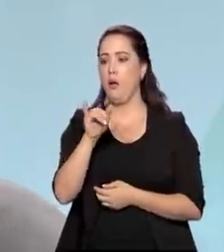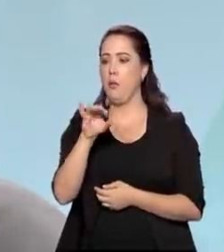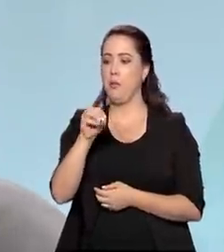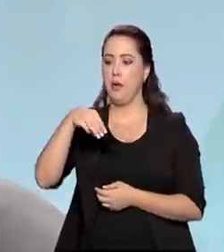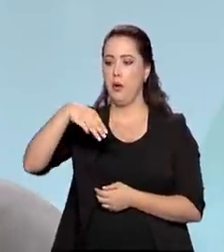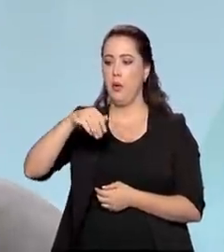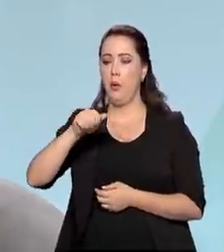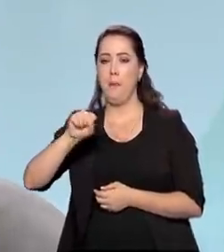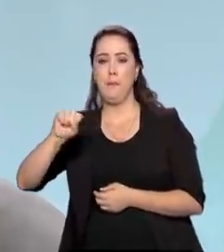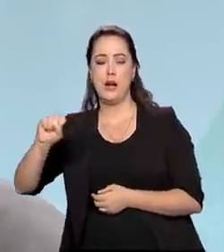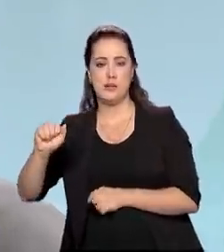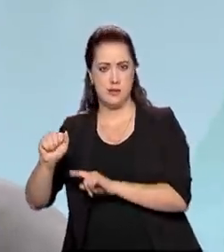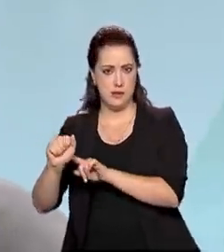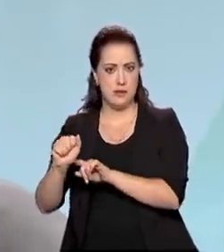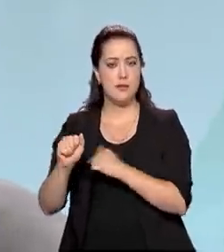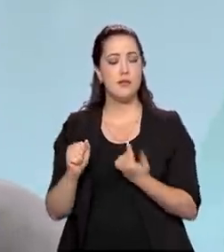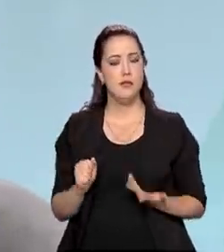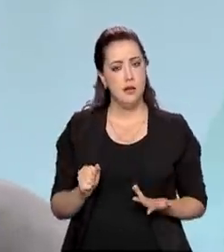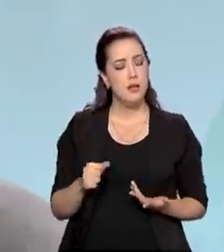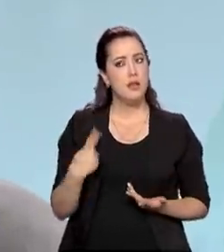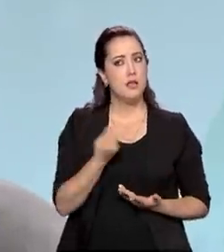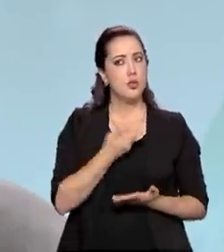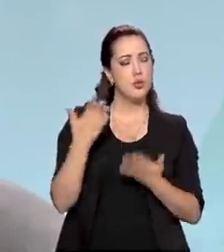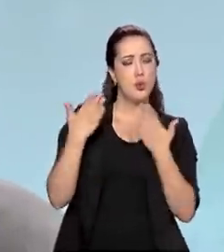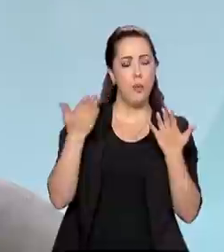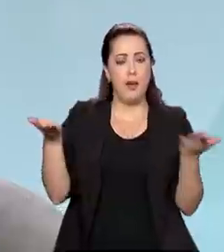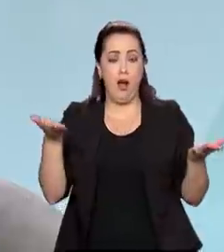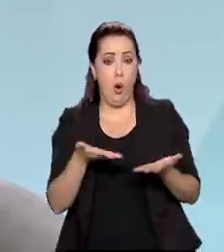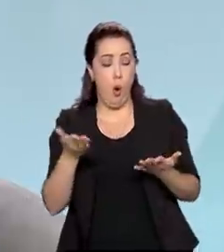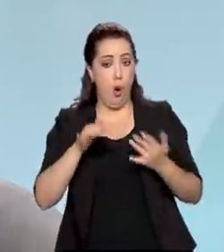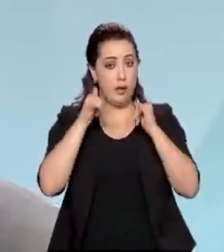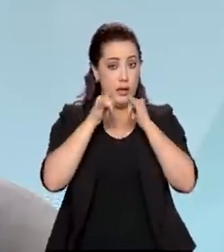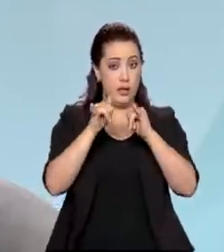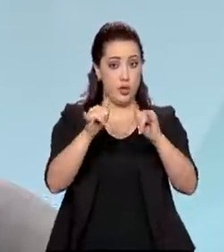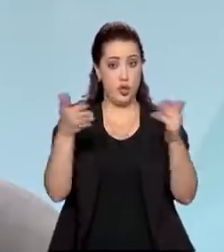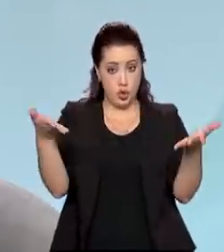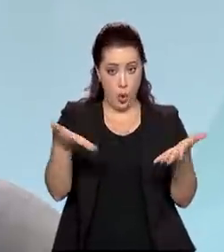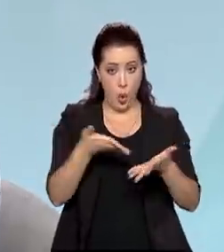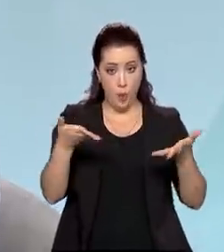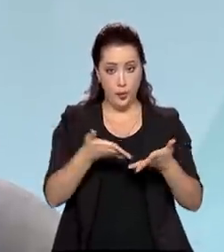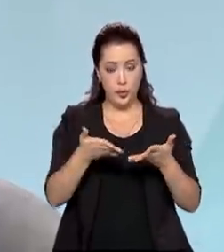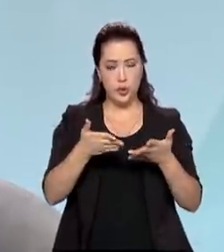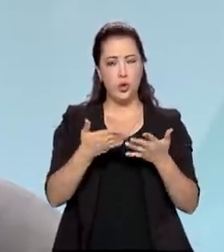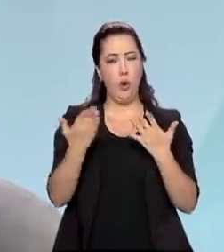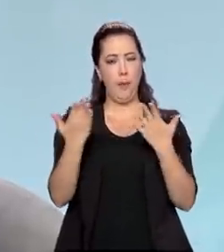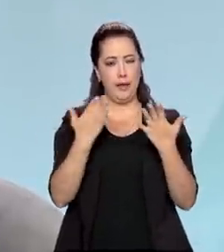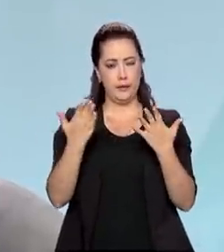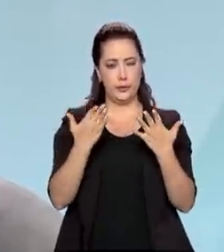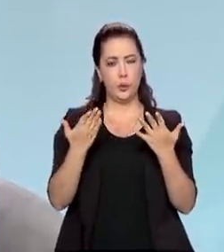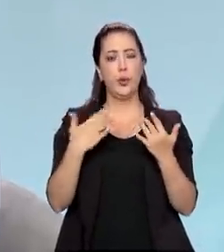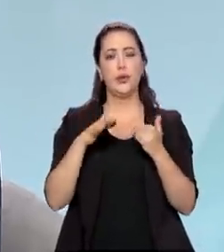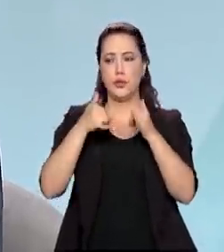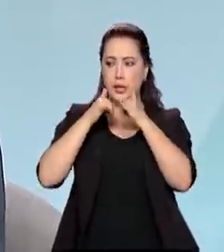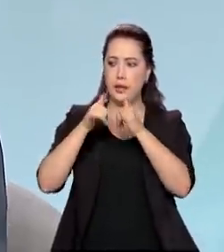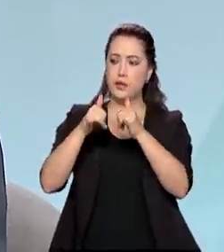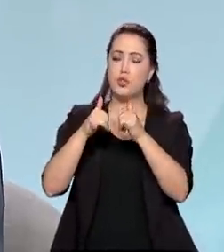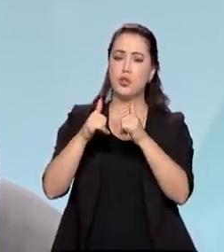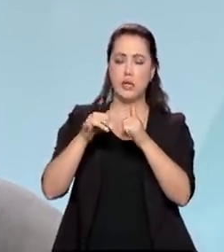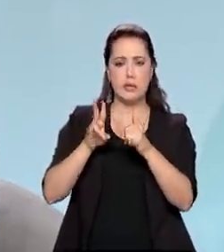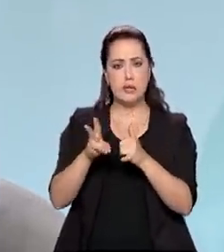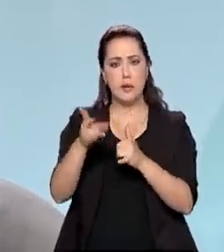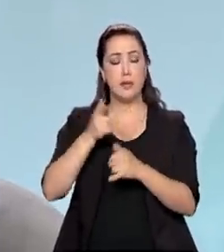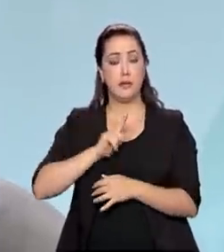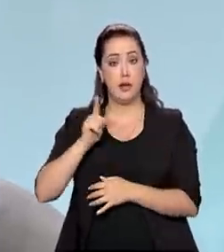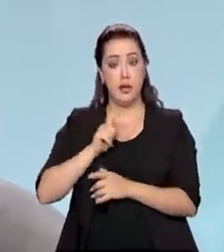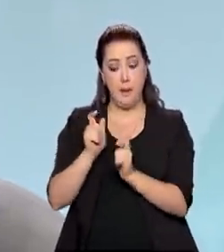E se analisarmos agora a matriz de energia elétrica, a matriz de eletricidade, a renovabilidade da nossa matriz é